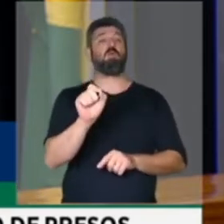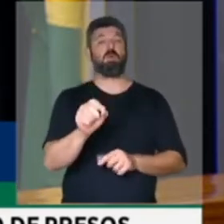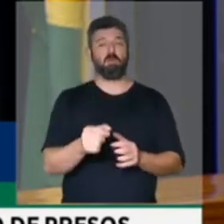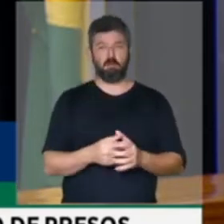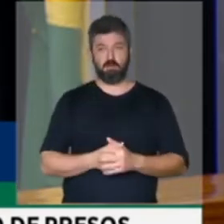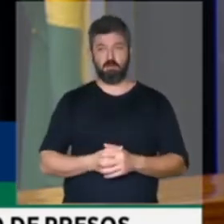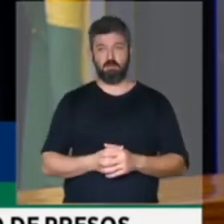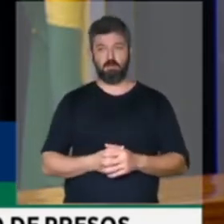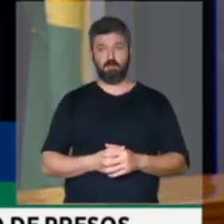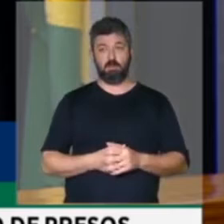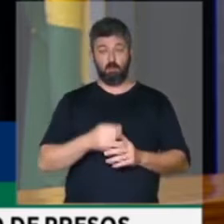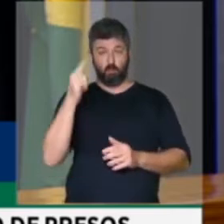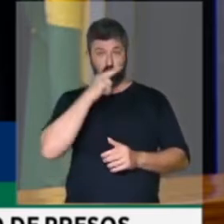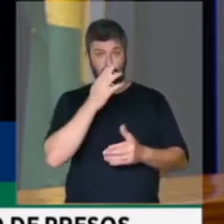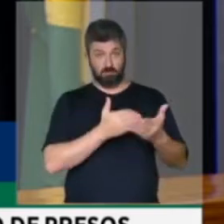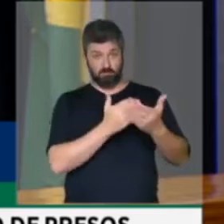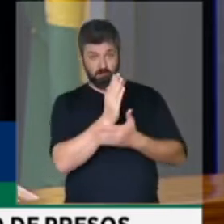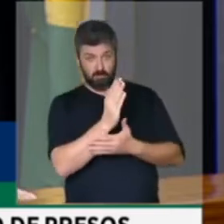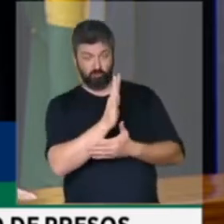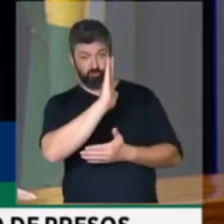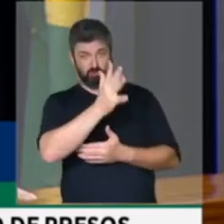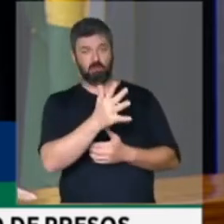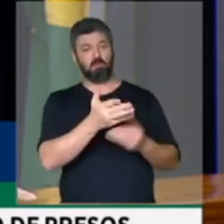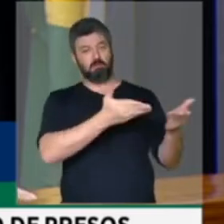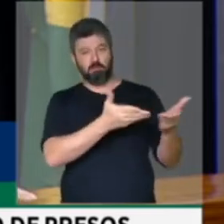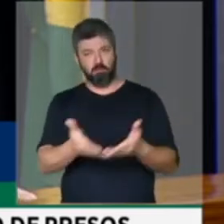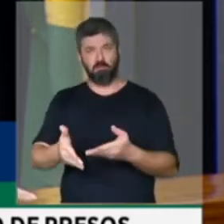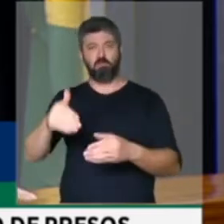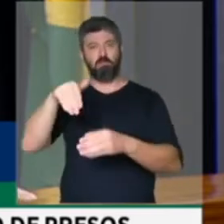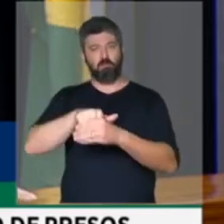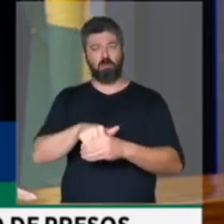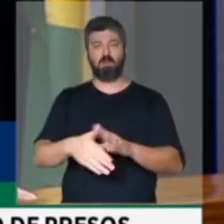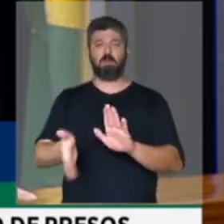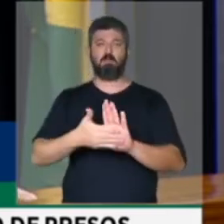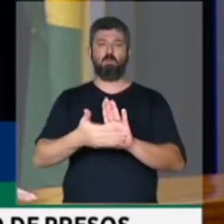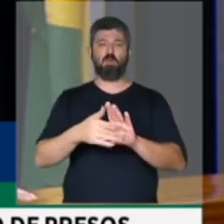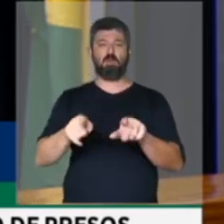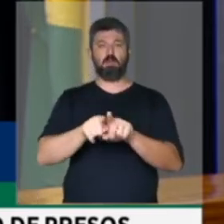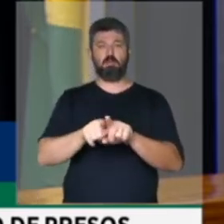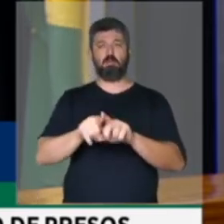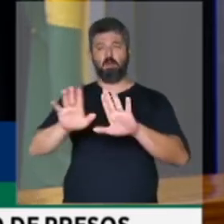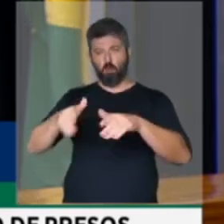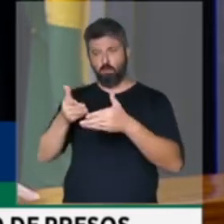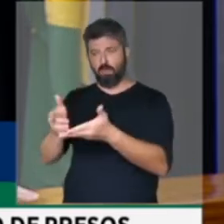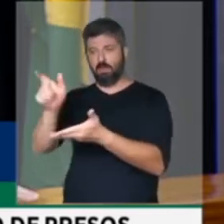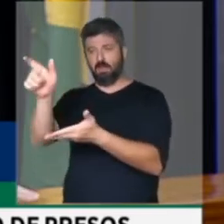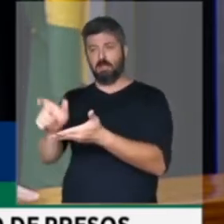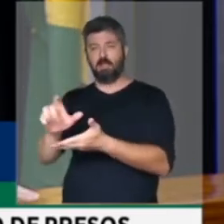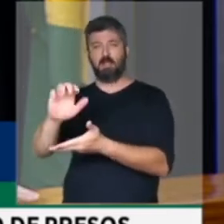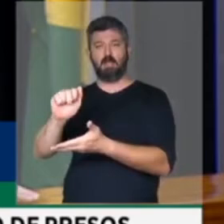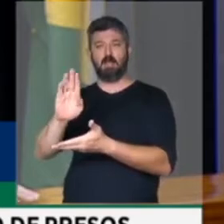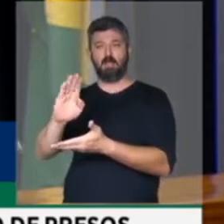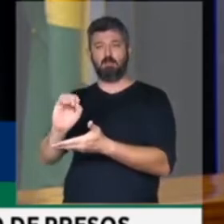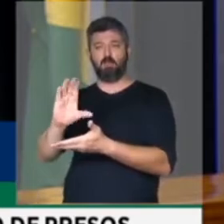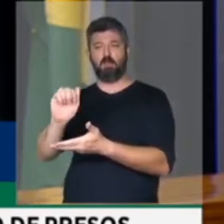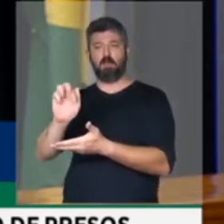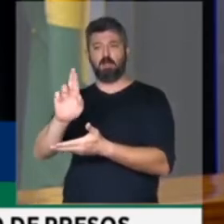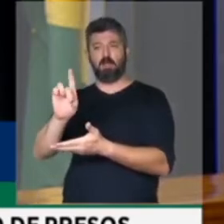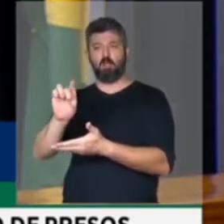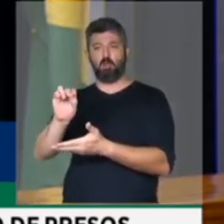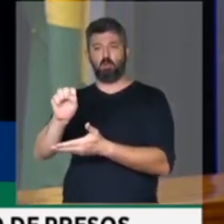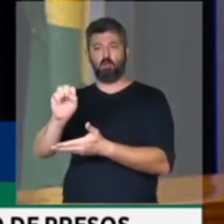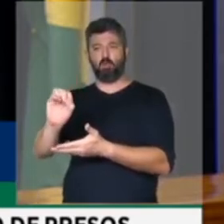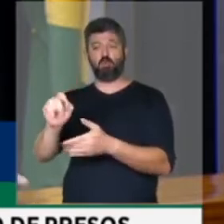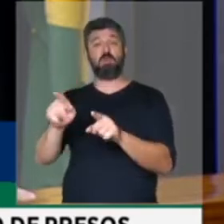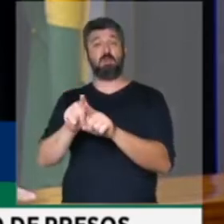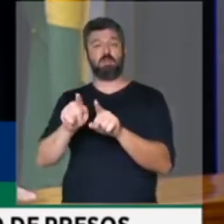após a urgência, possamos votar esse projeto de lei em homenagem ao policial Cabo Cardoso e, por justiça,